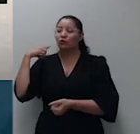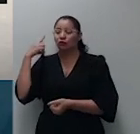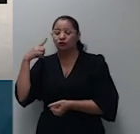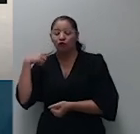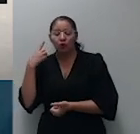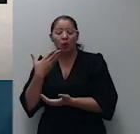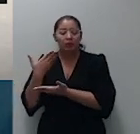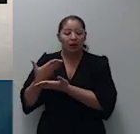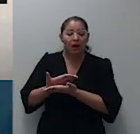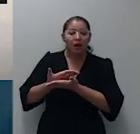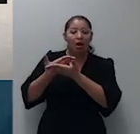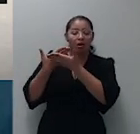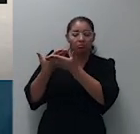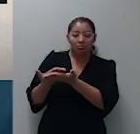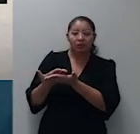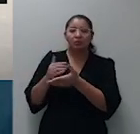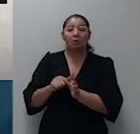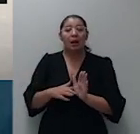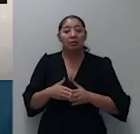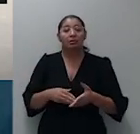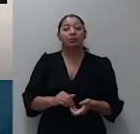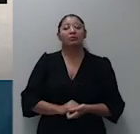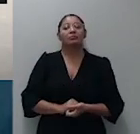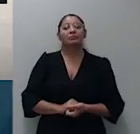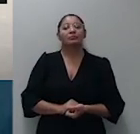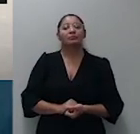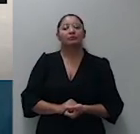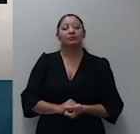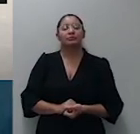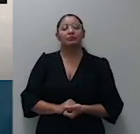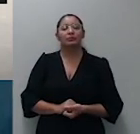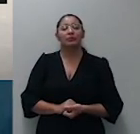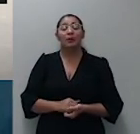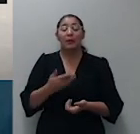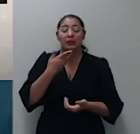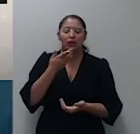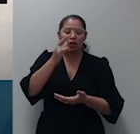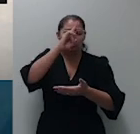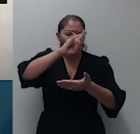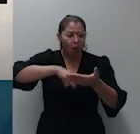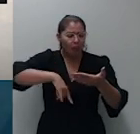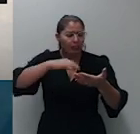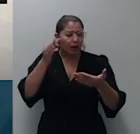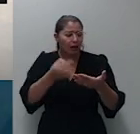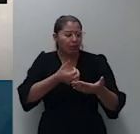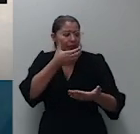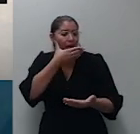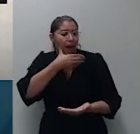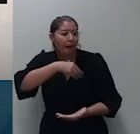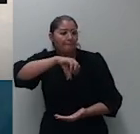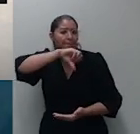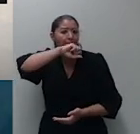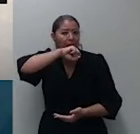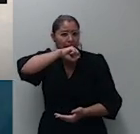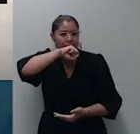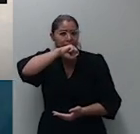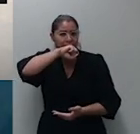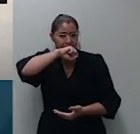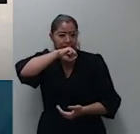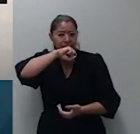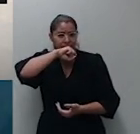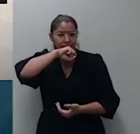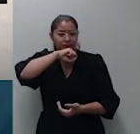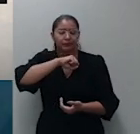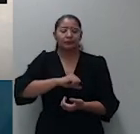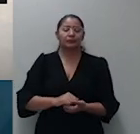mantendo contudo a rigidez do contrato entre a genitora no polo passivo da execução nos